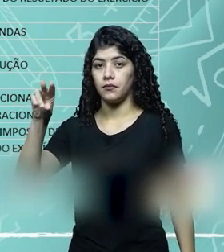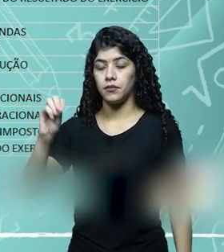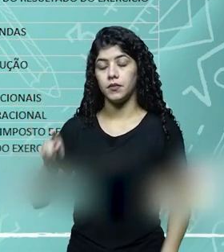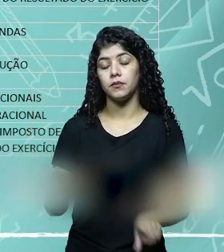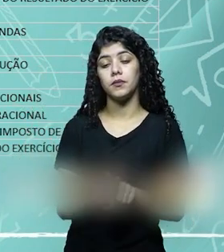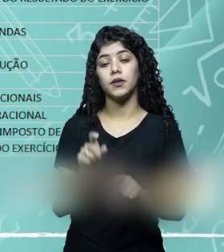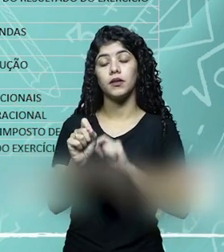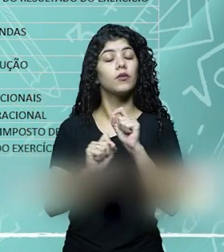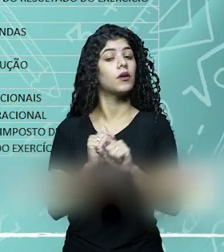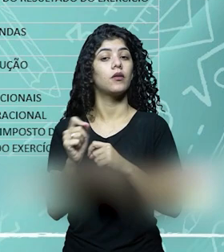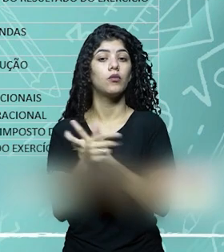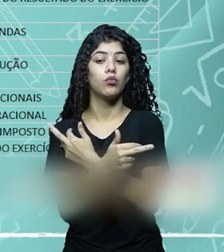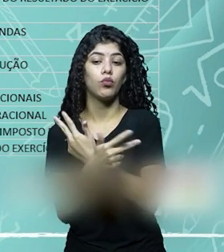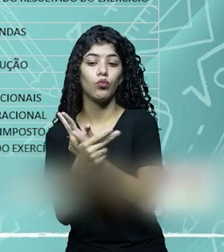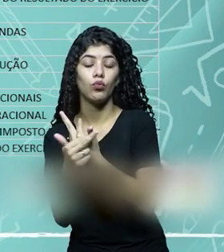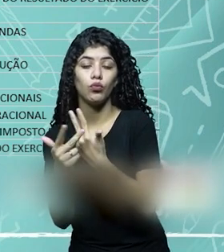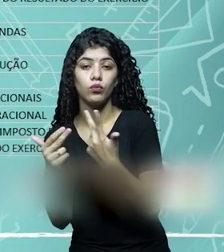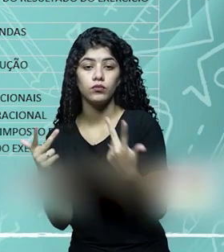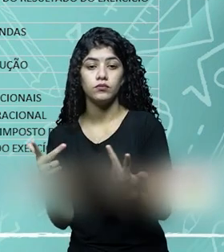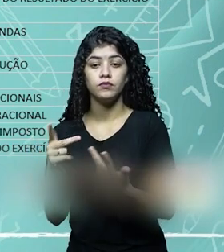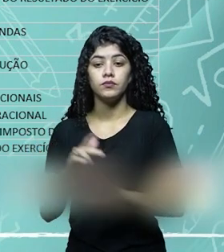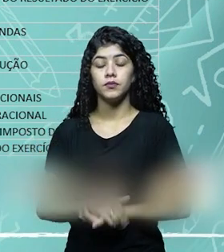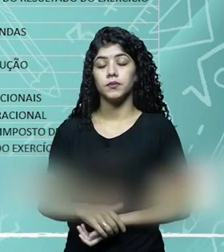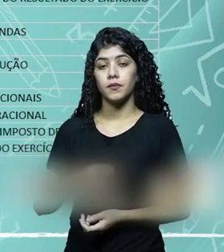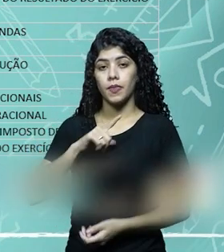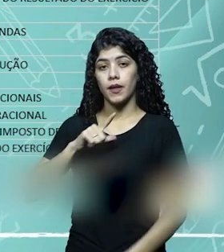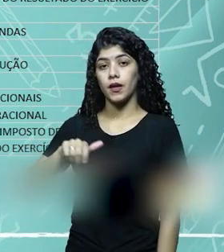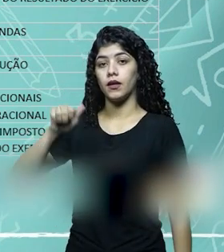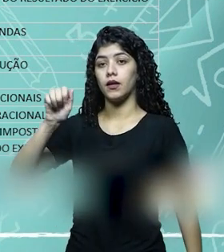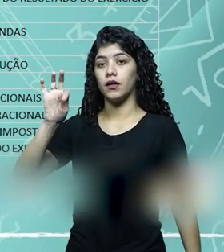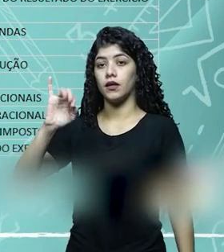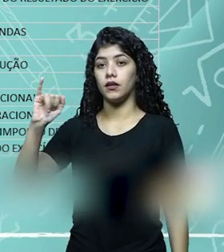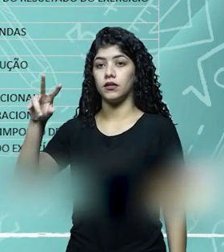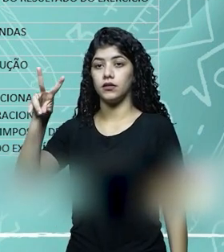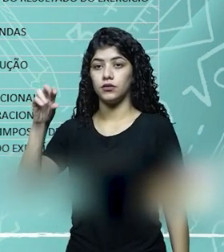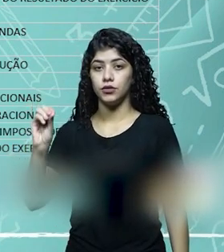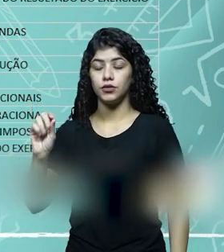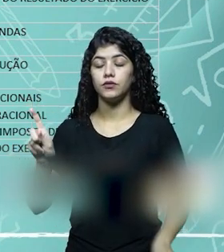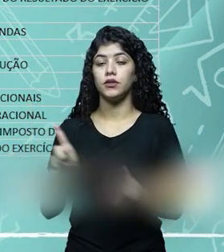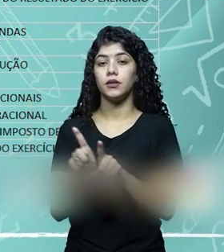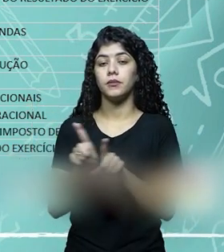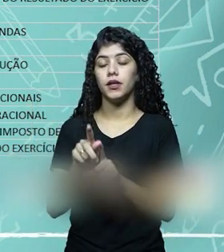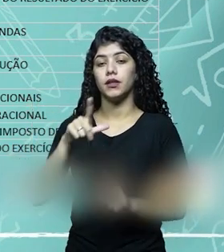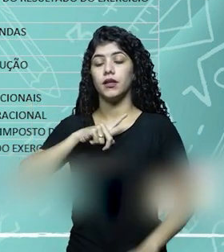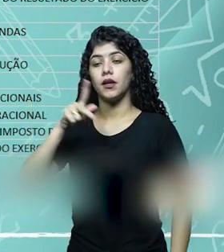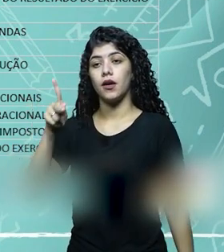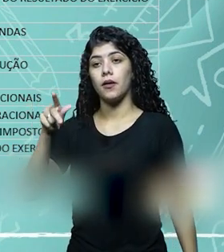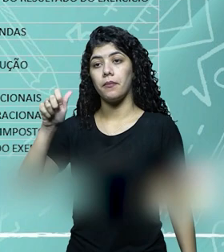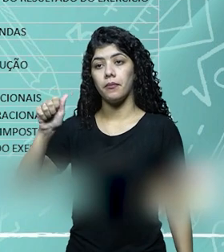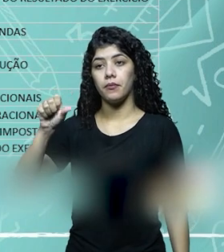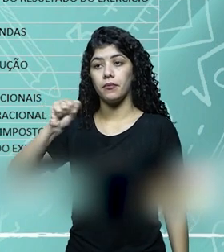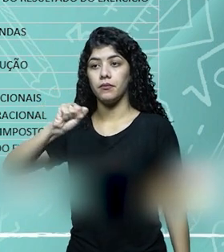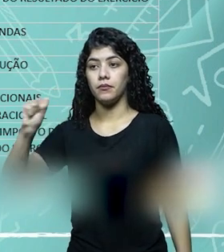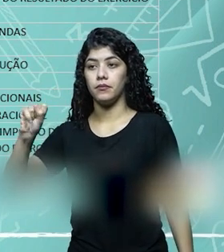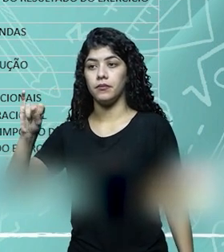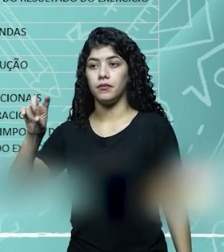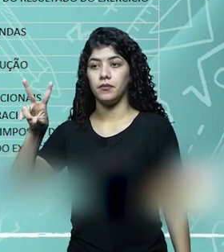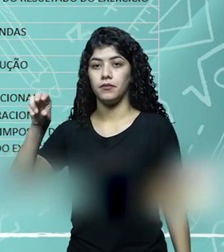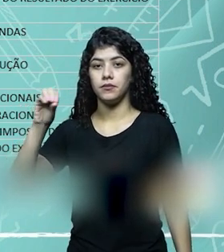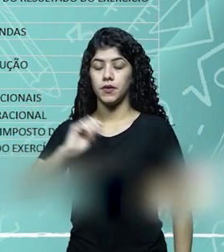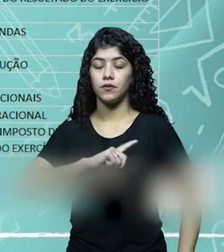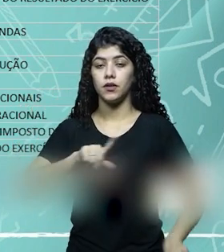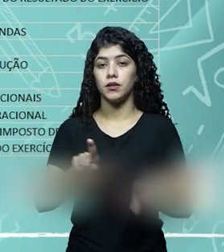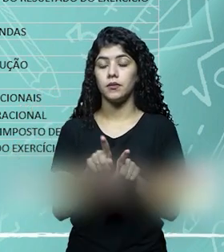patrimonial e sua estrutura, do lado nós temos o ativo, circulante, não circulante, do outro lado passivo, circulante, não circulante e